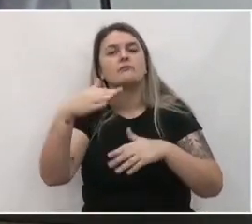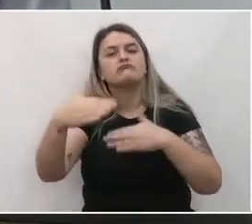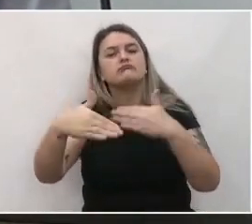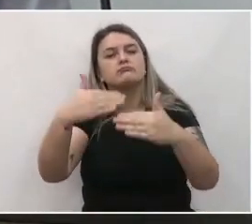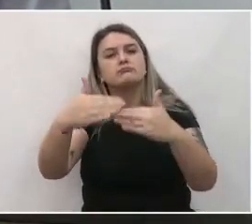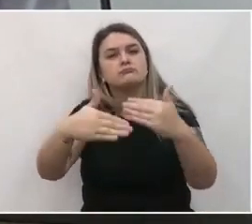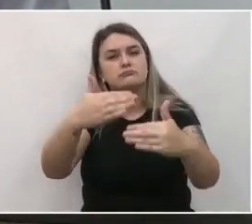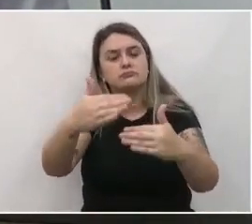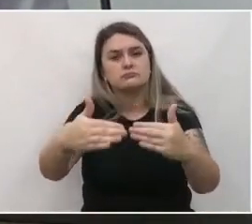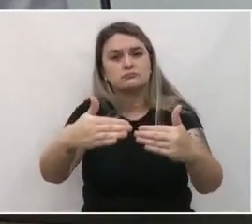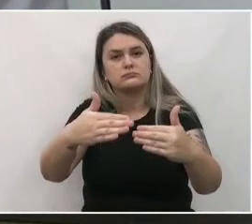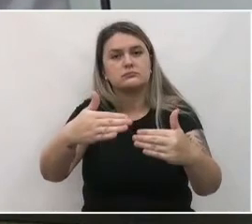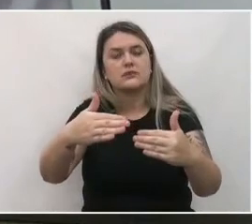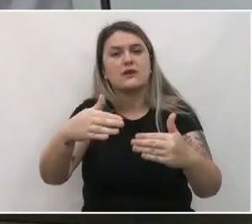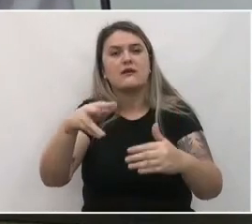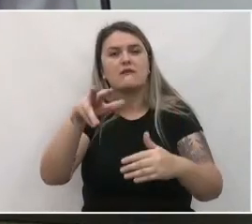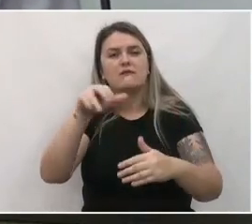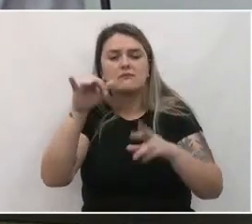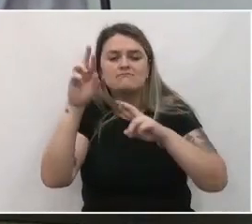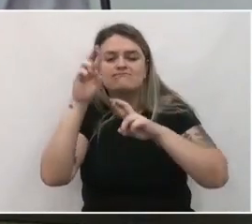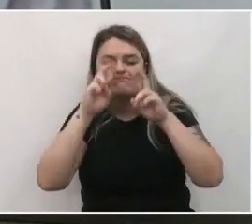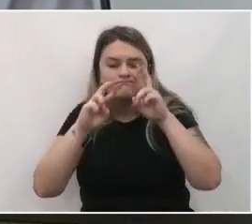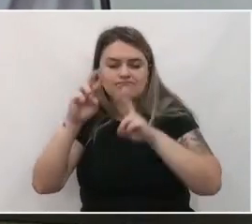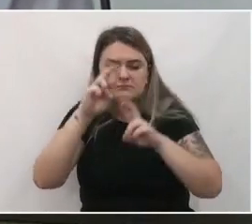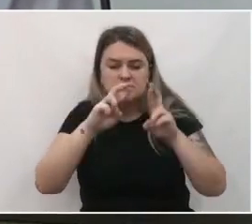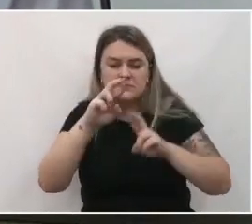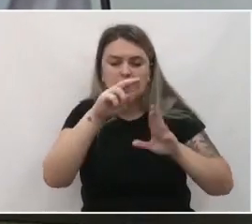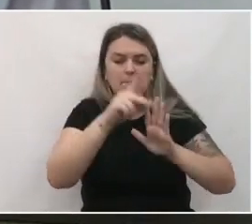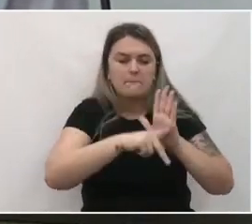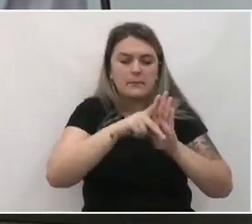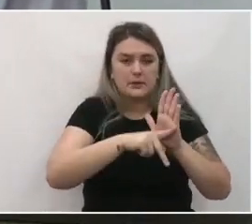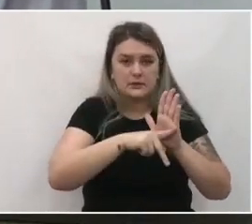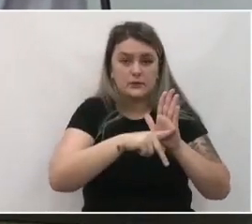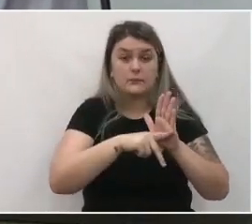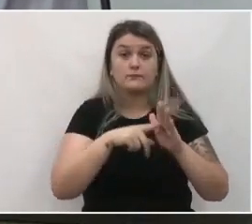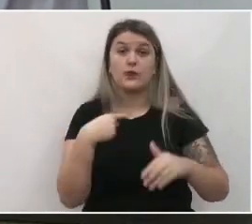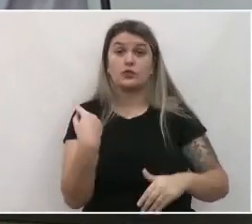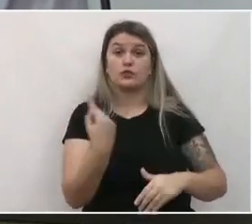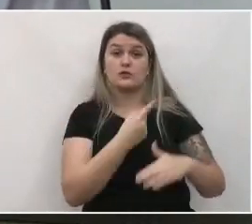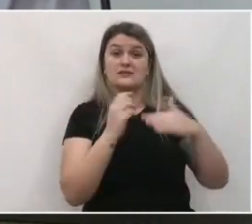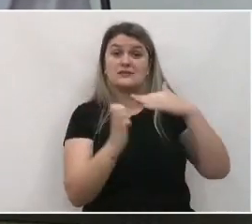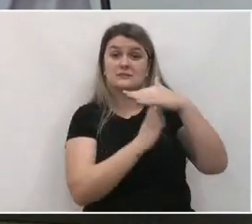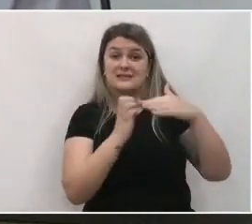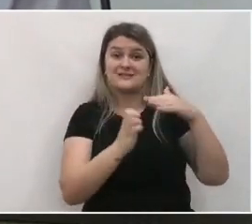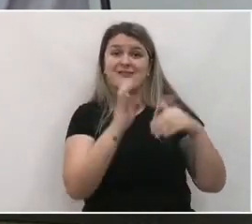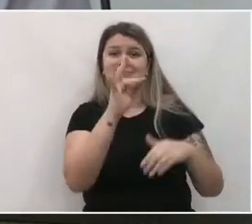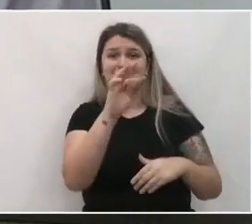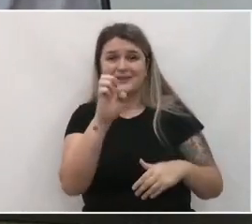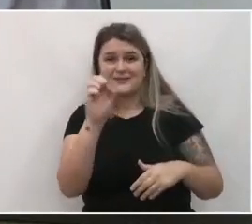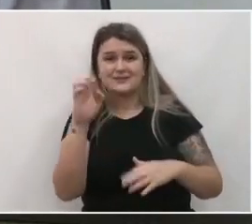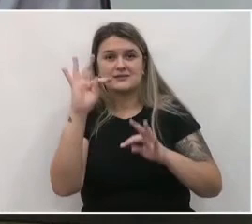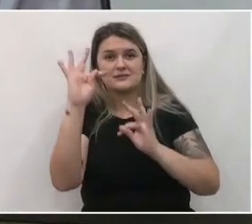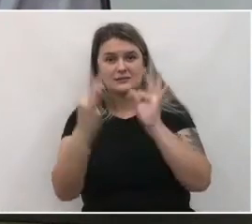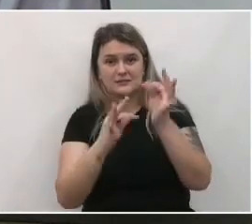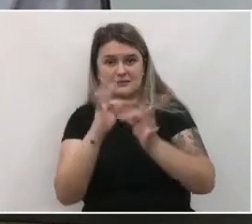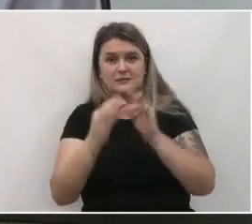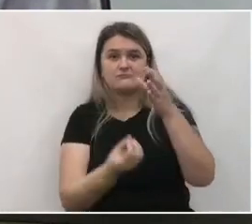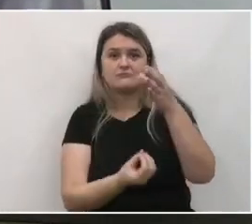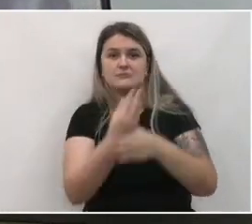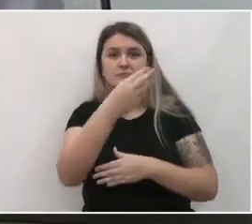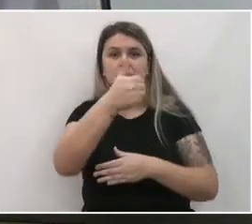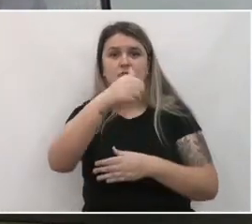revisão do Plano Diretor. A nossa empresa, Tese Tecnologia, criada em 1987,